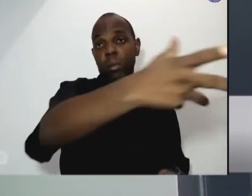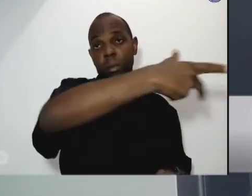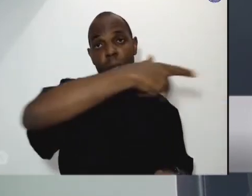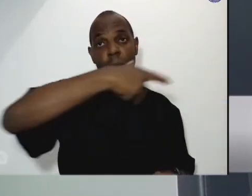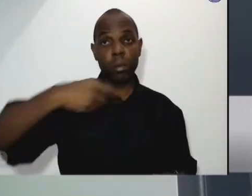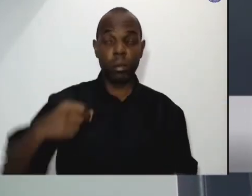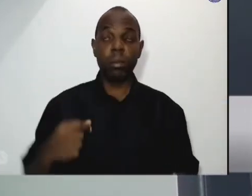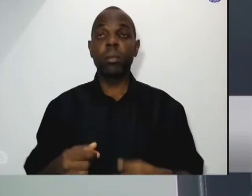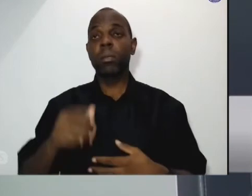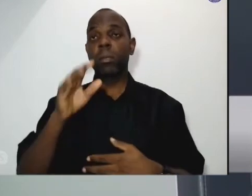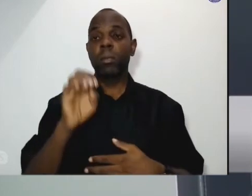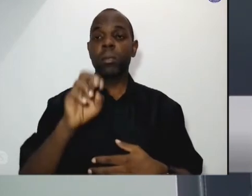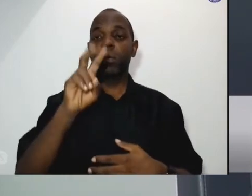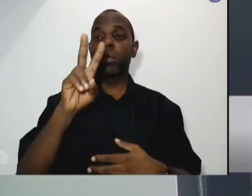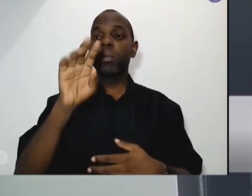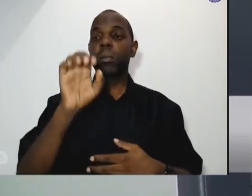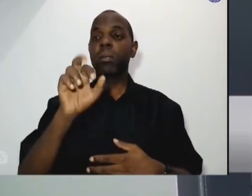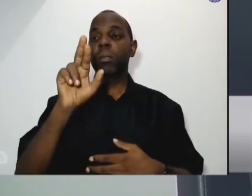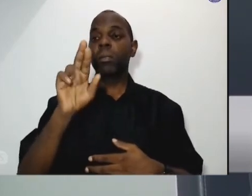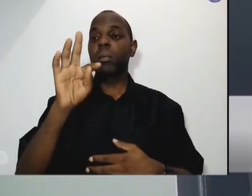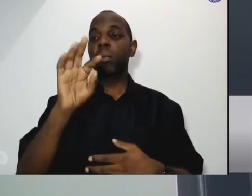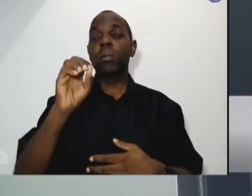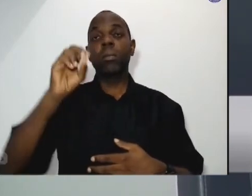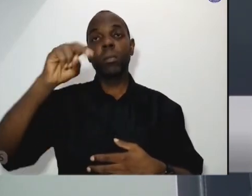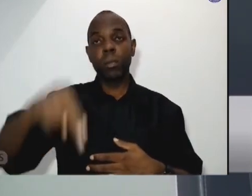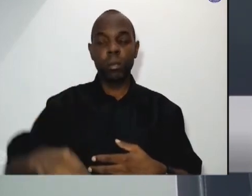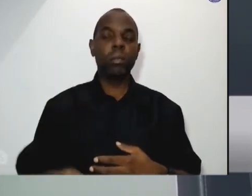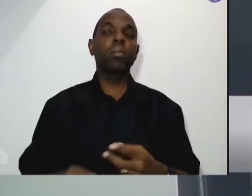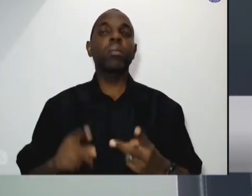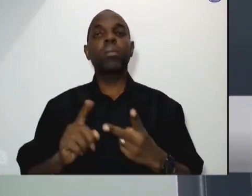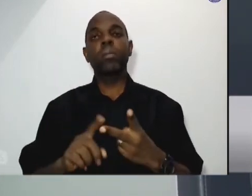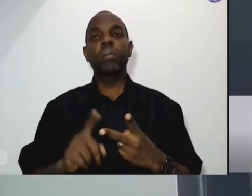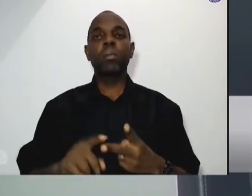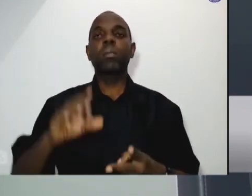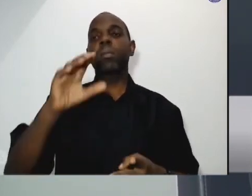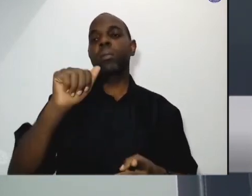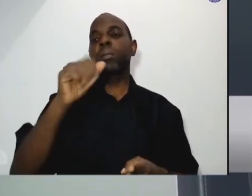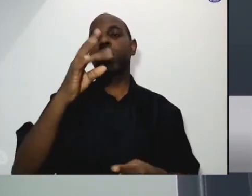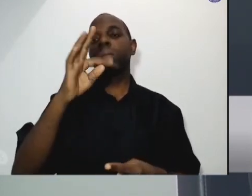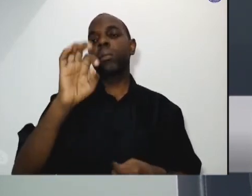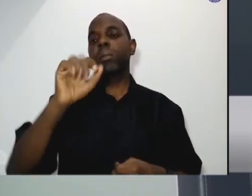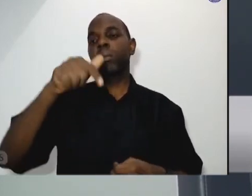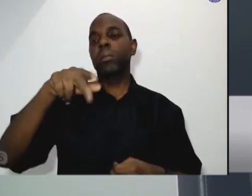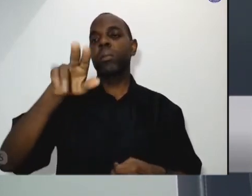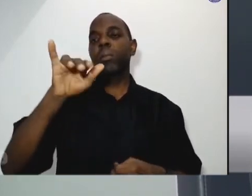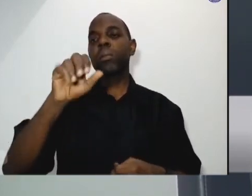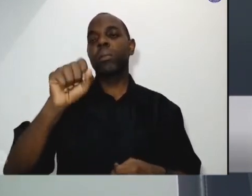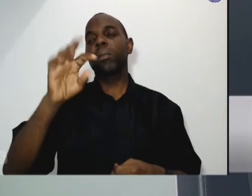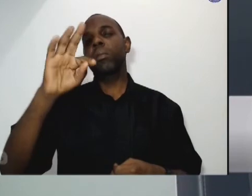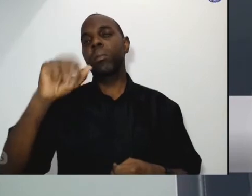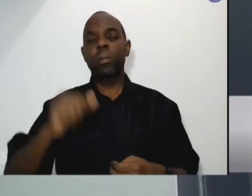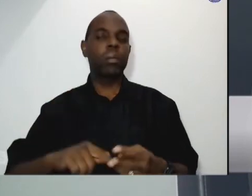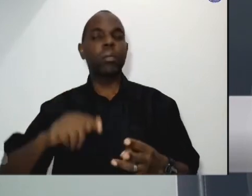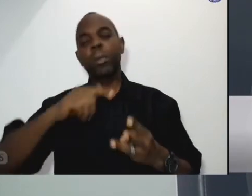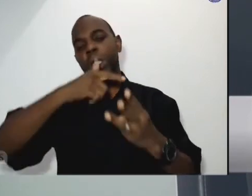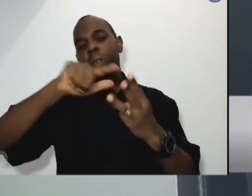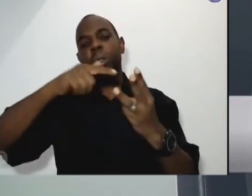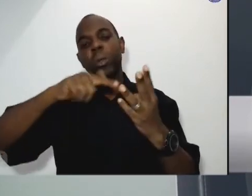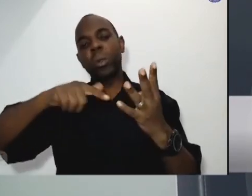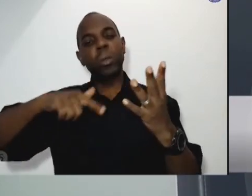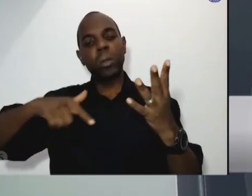conseguiu trazer aí o Mini TLC os catequistas pastorais pastor da sobriedade o nosso